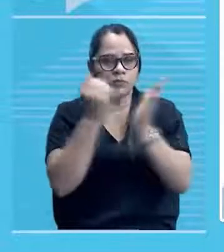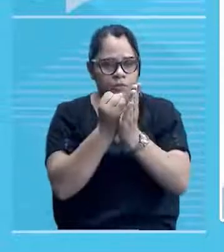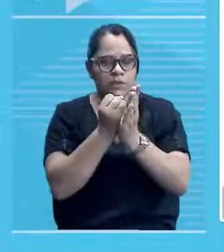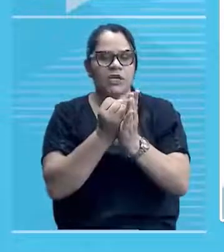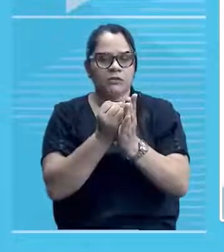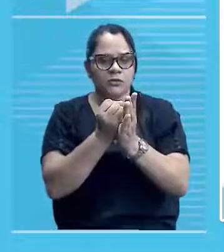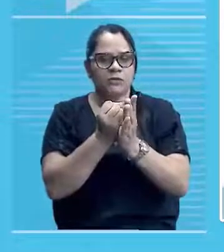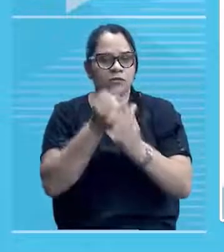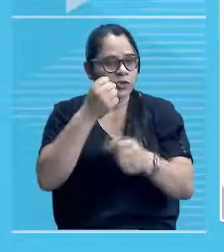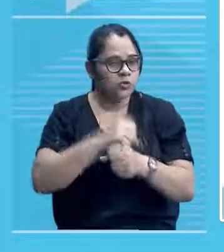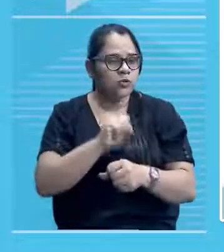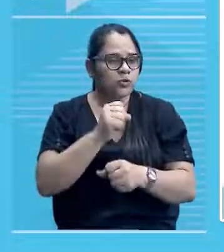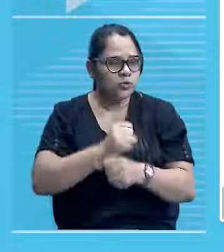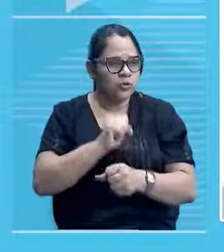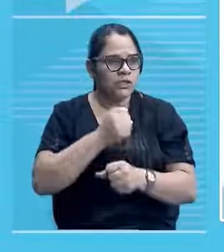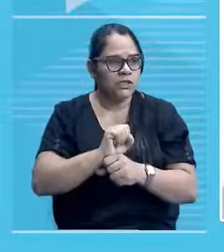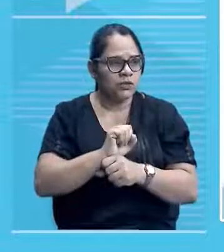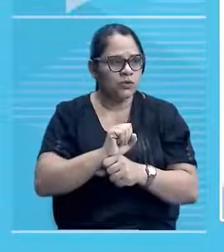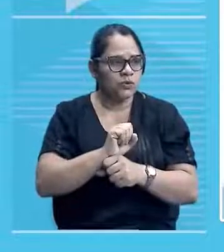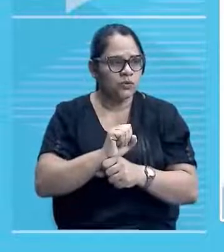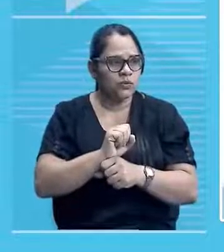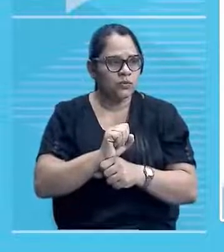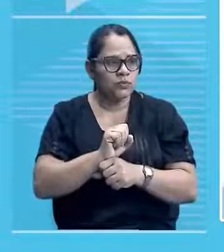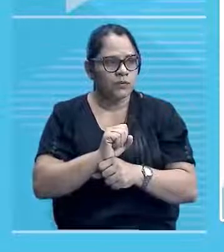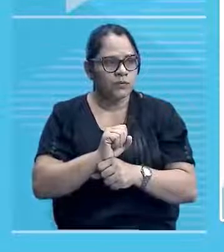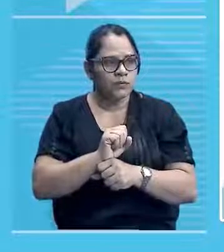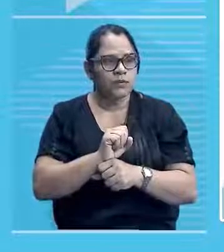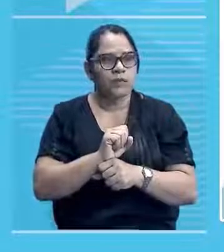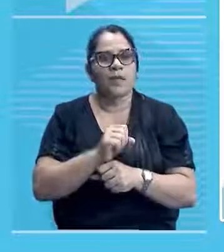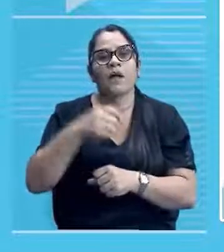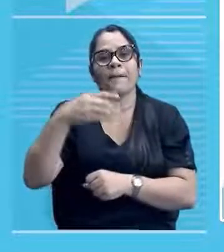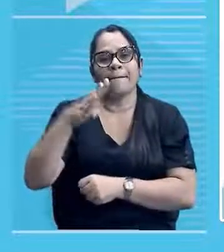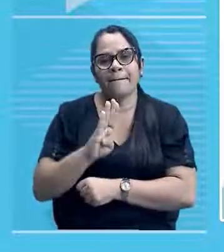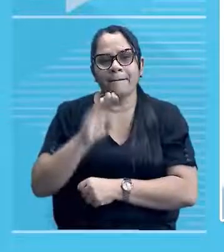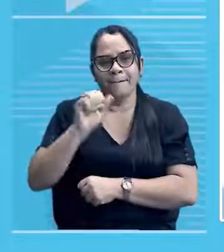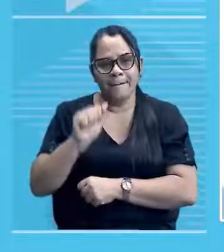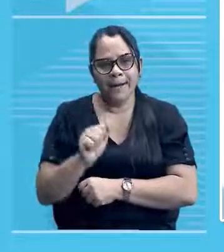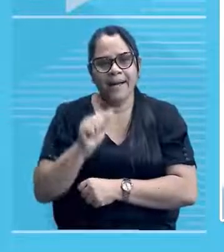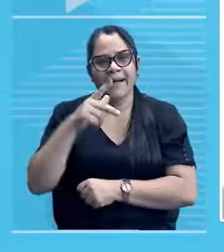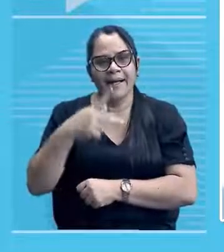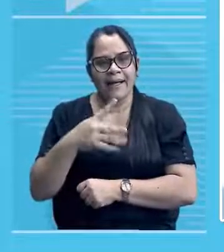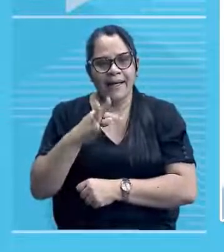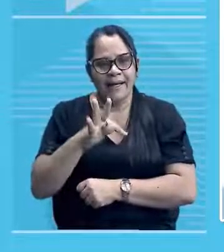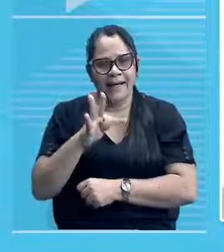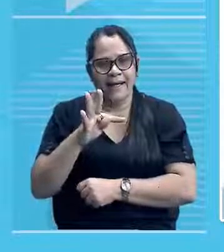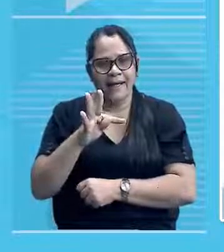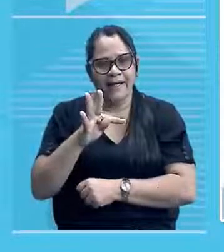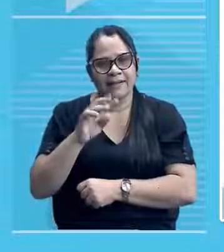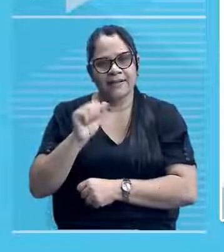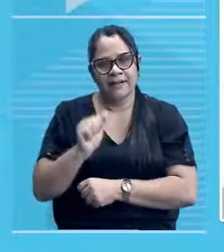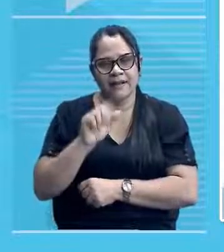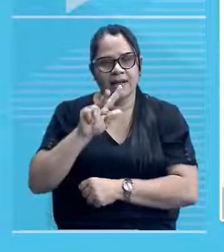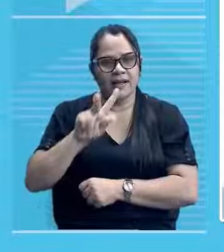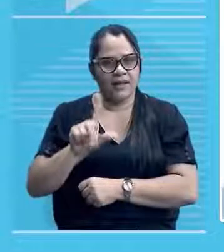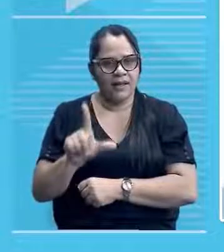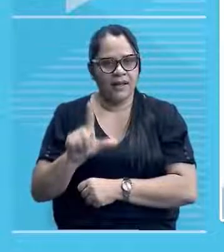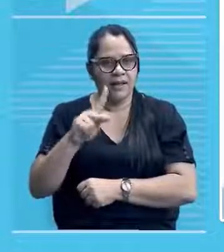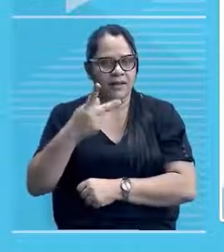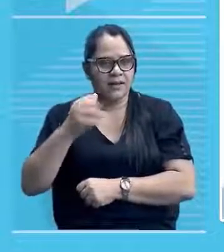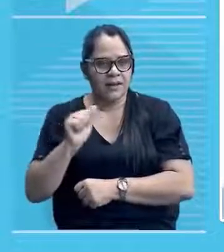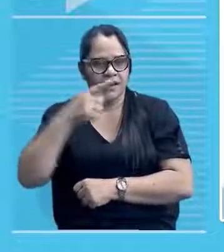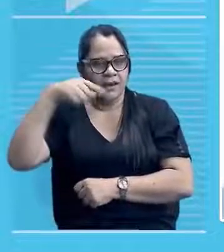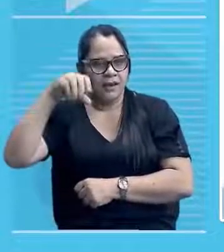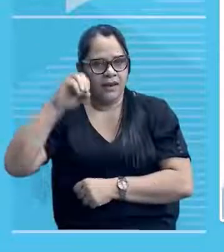O monumento... Do batalhão. Então, sua construção teve como objetivo... Qual